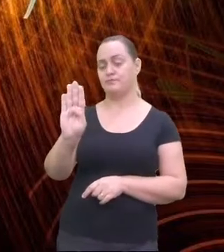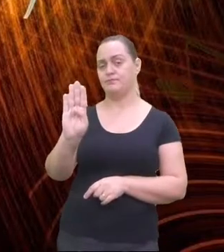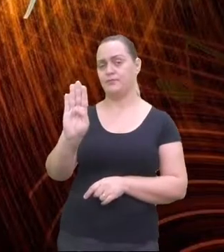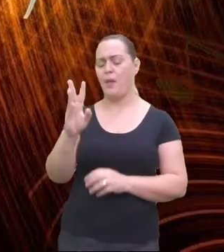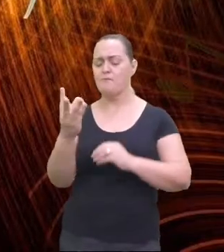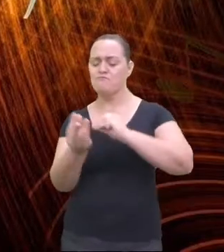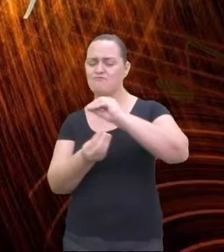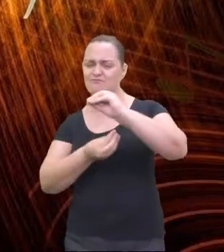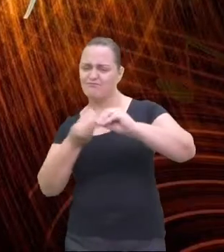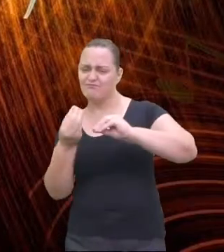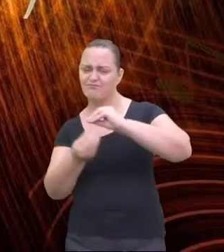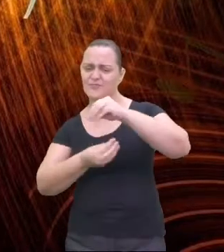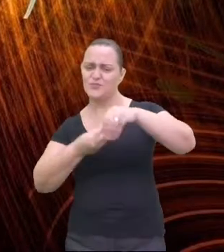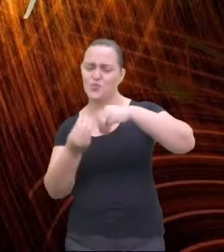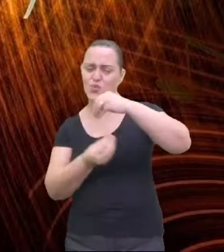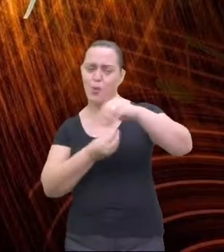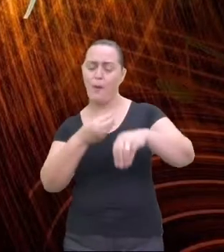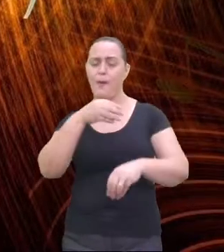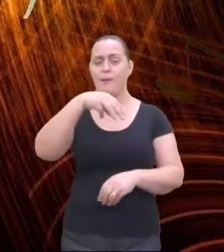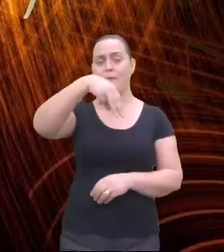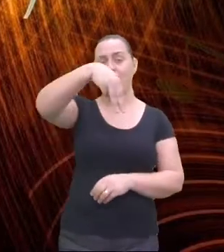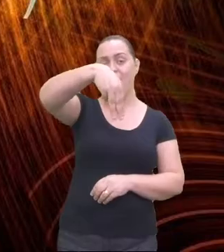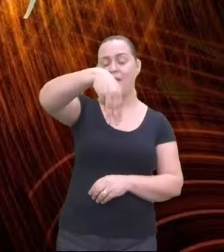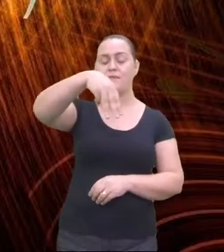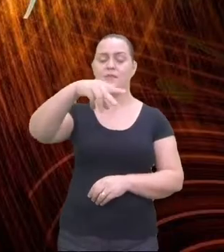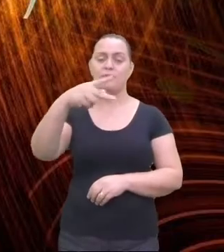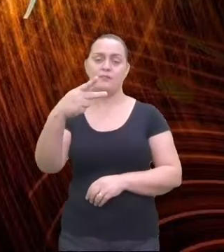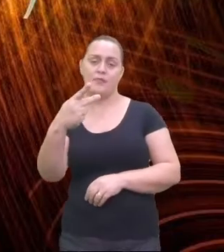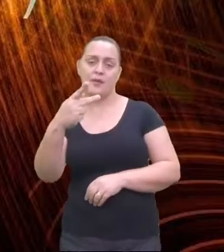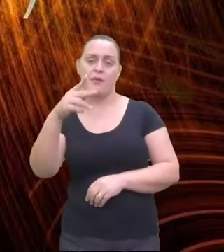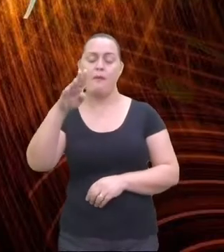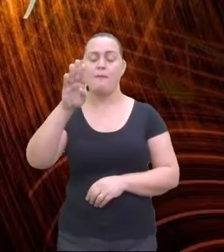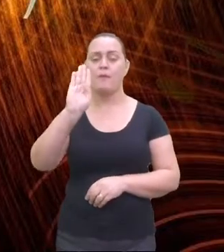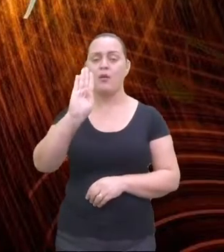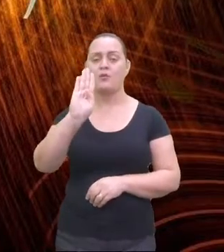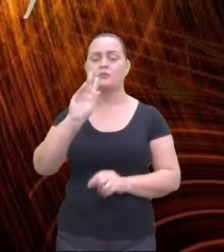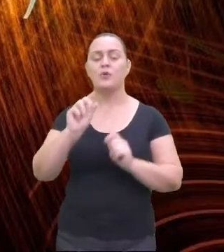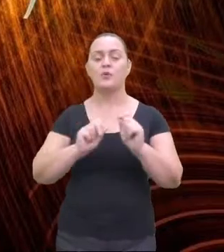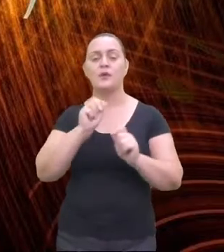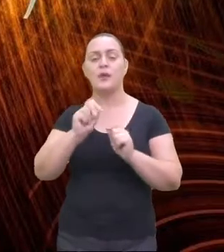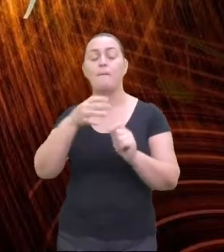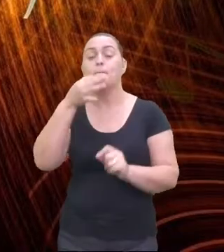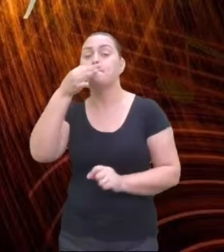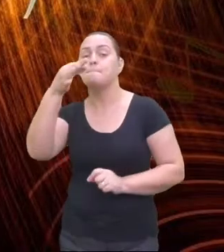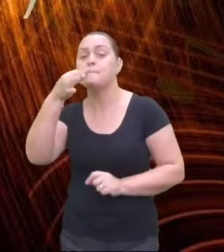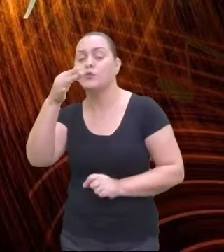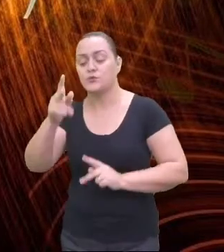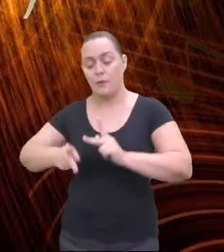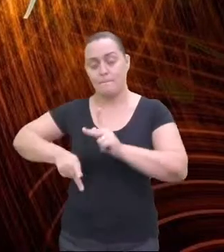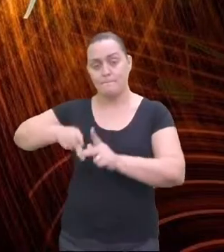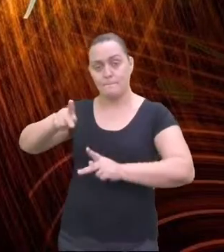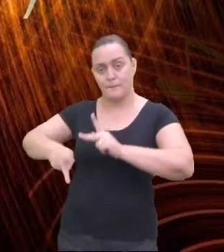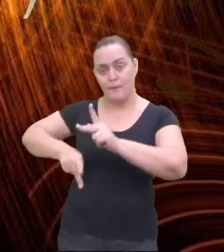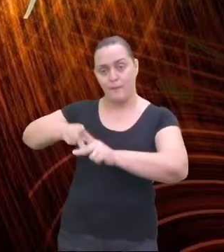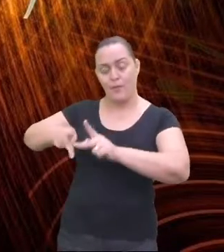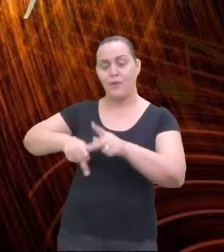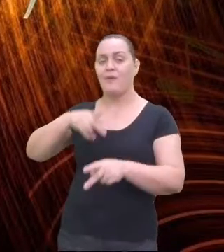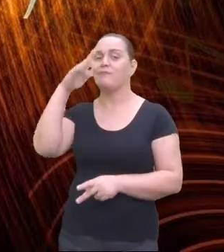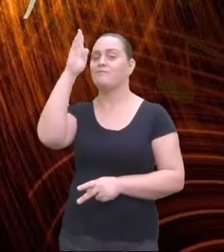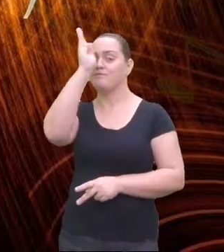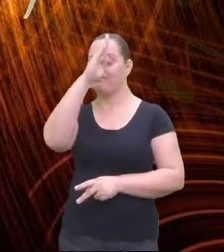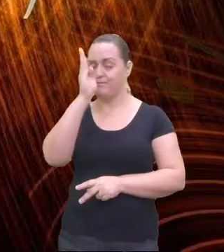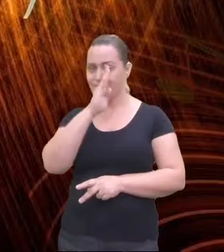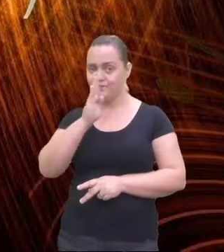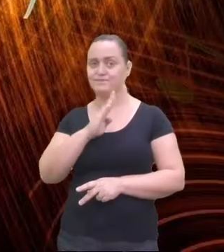brasileira. Como nós dissemos antes, anteriormente, vocês podem ver que ela sofreu